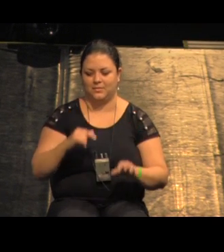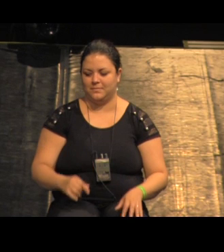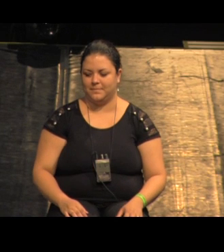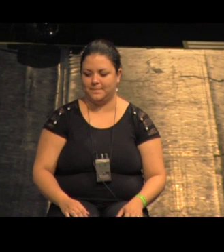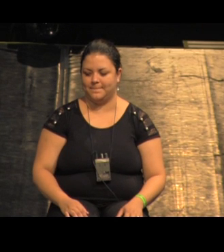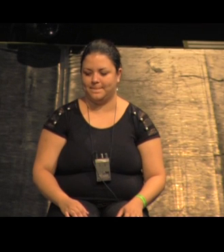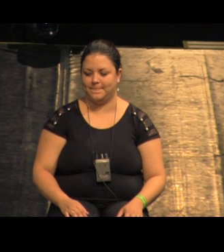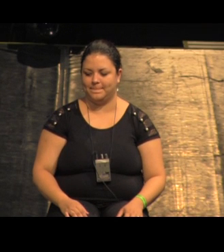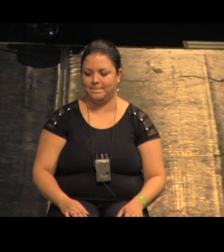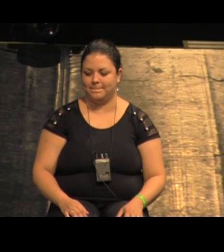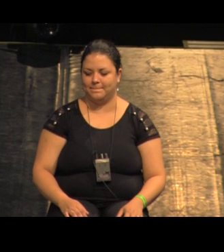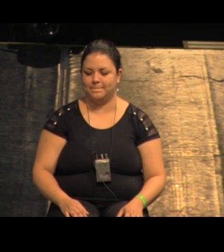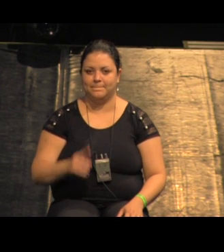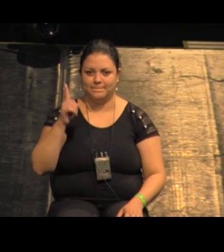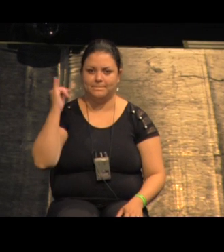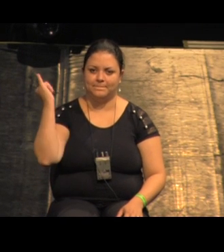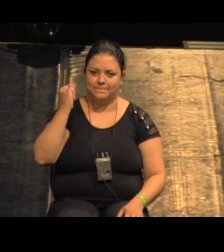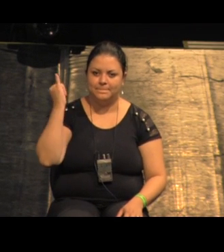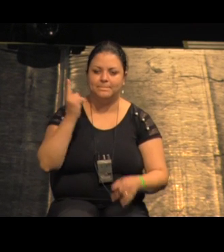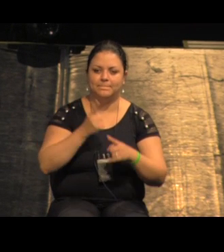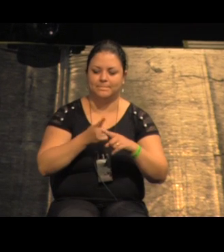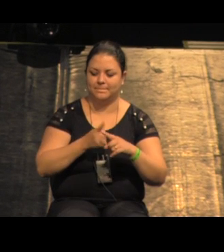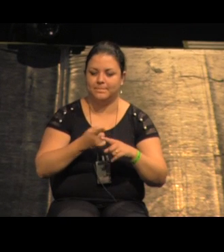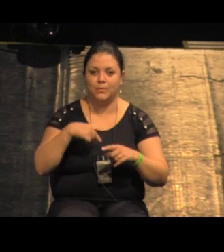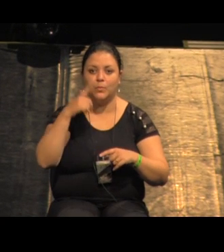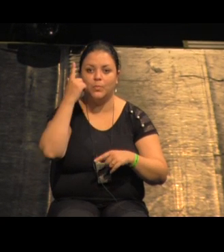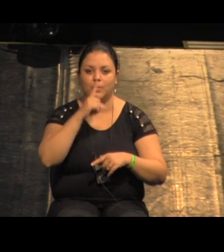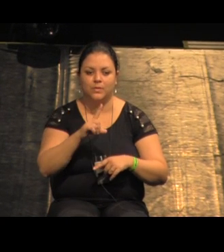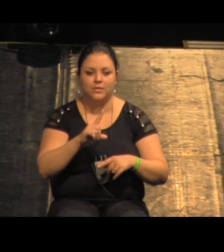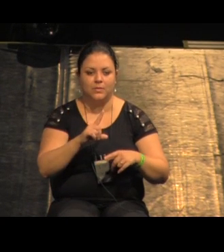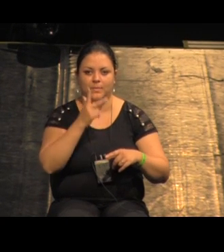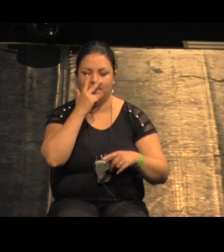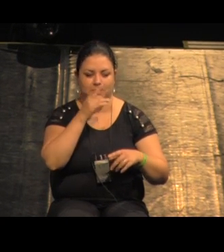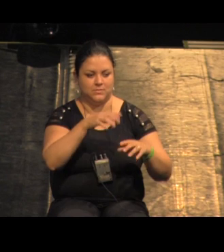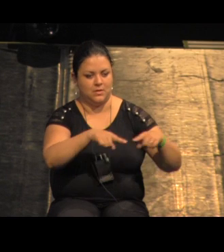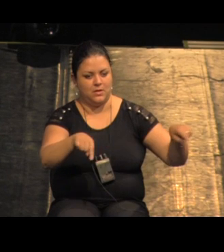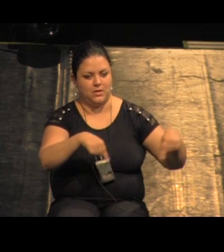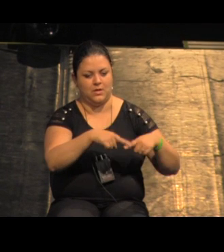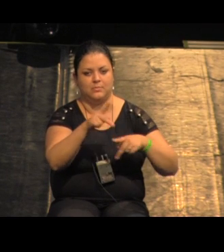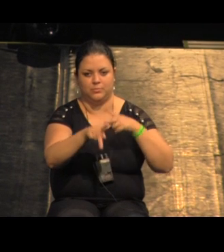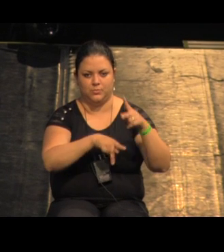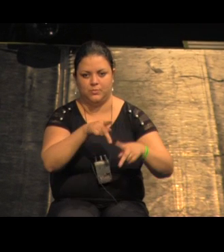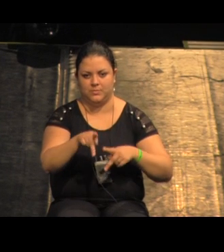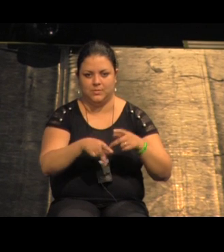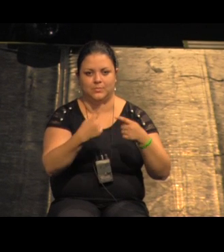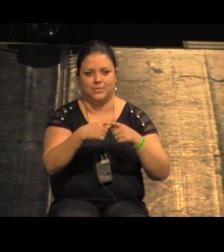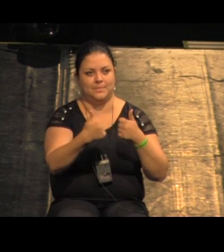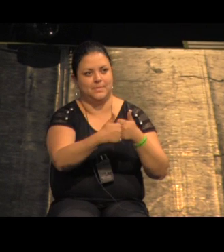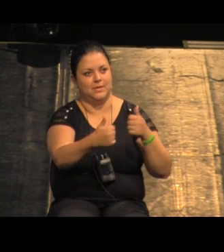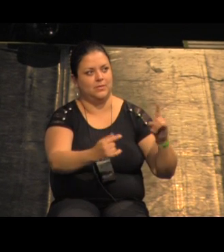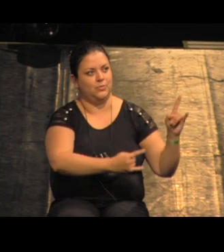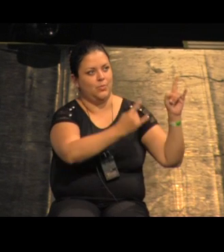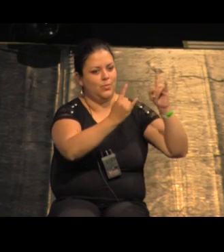isso é importante porque a gente conseguiu preservar uma área pública entre esses dois condomínios